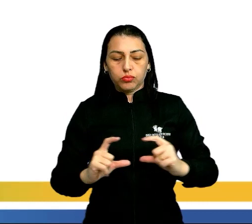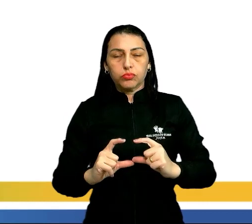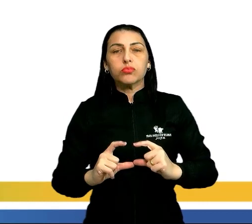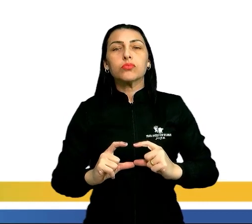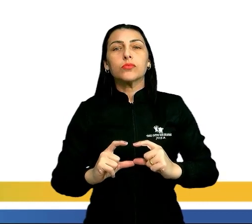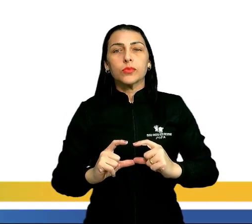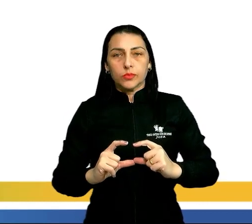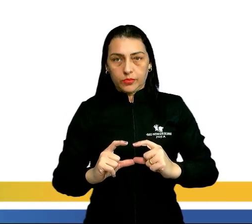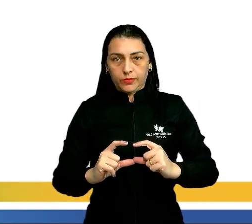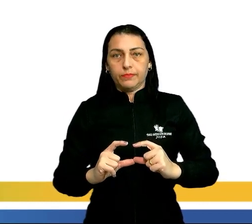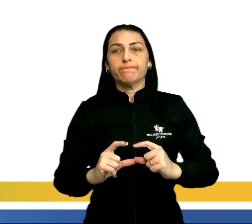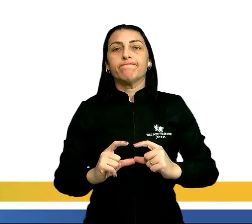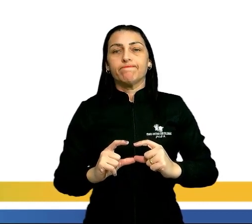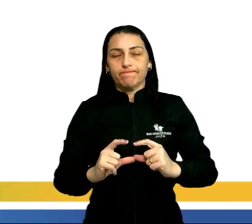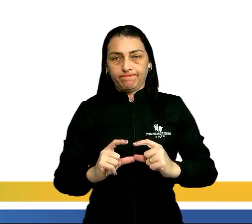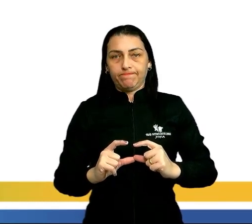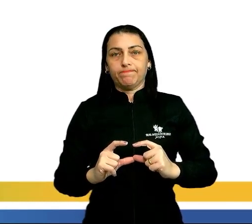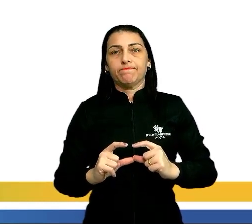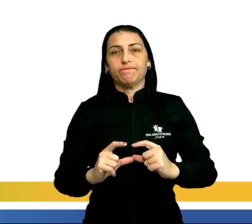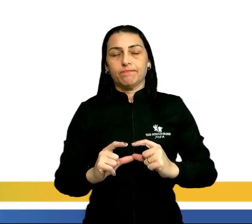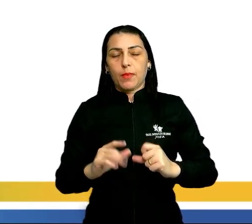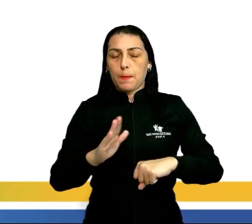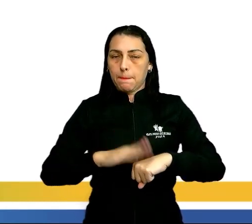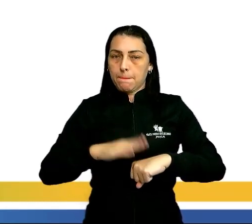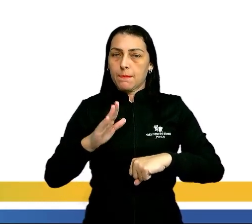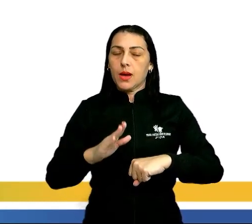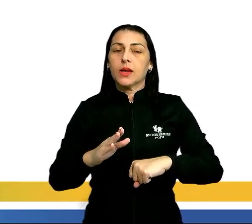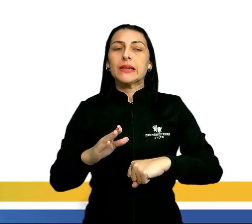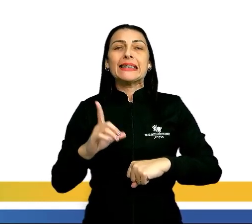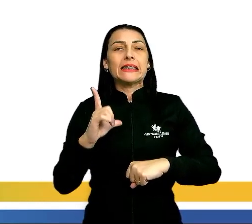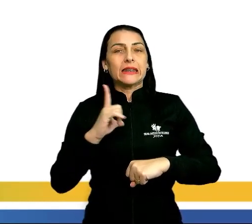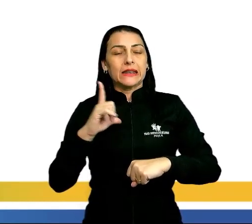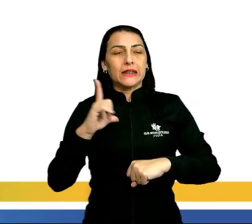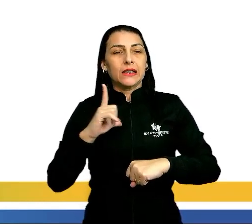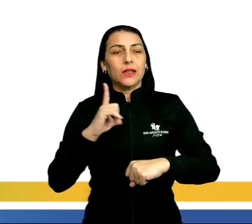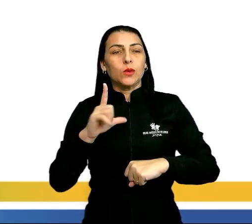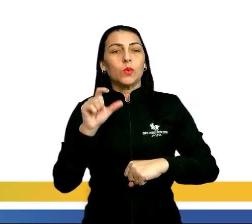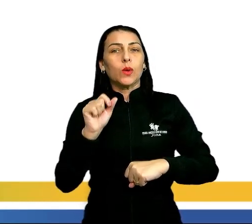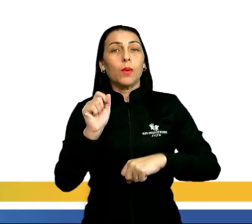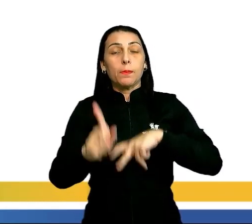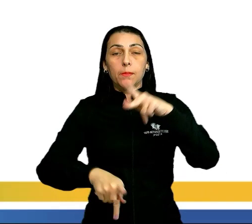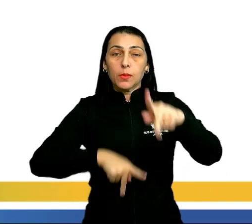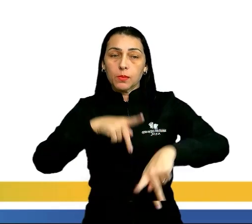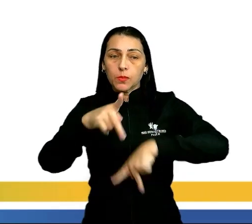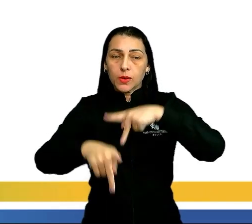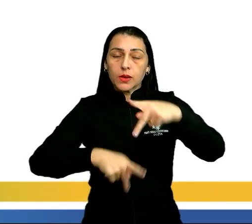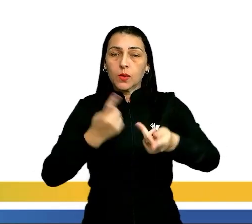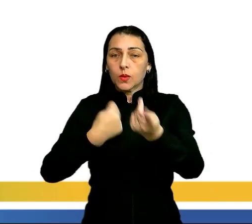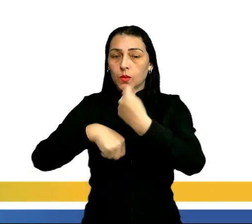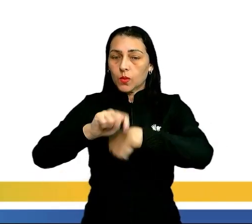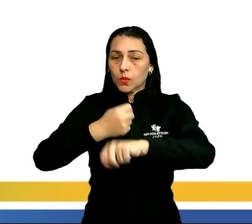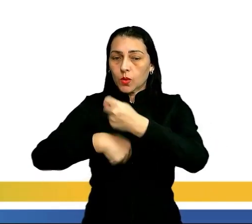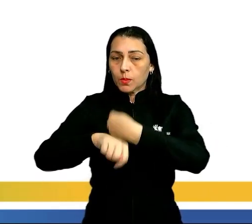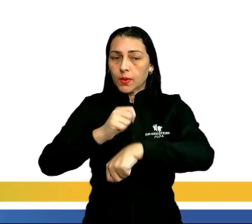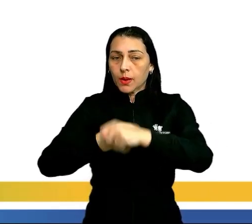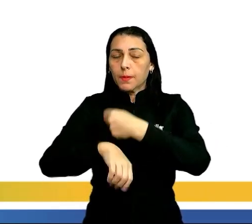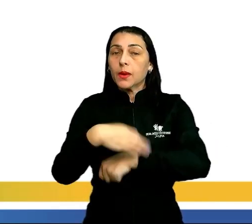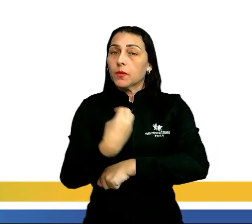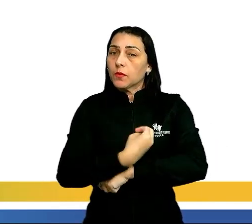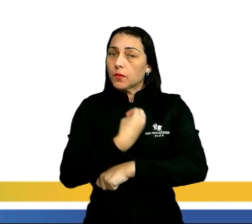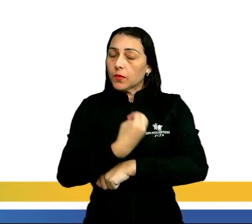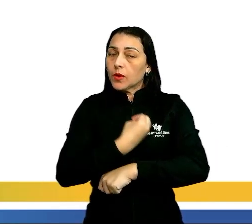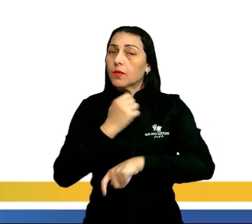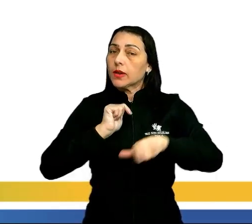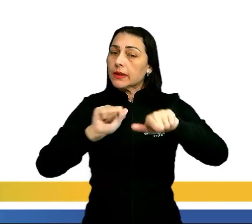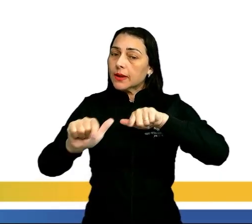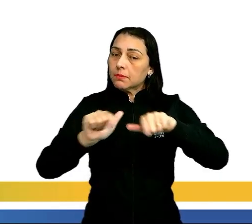base, ela está se estreitando cada vez mais, a gente tem uma grande população economicamente ativa, gente tem uma